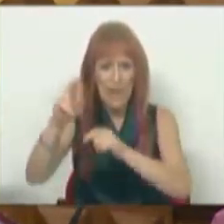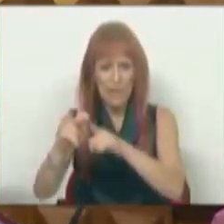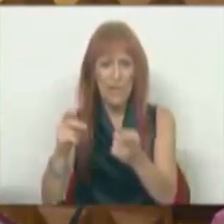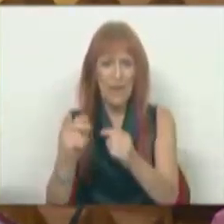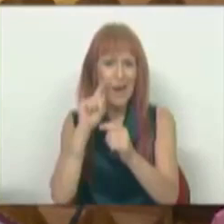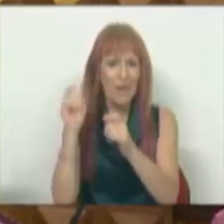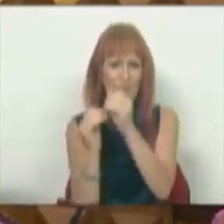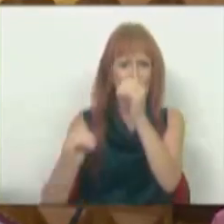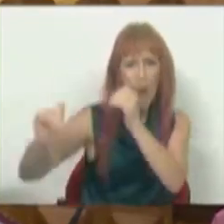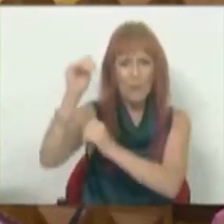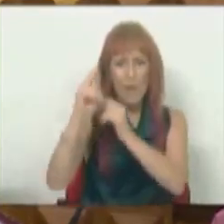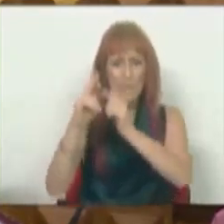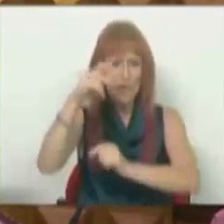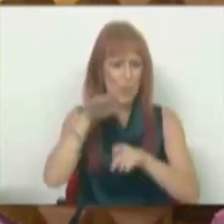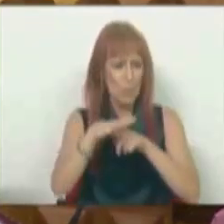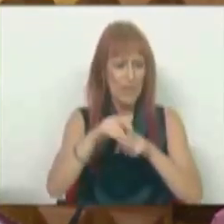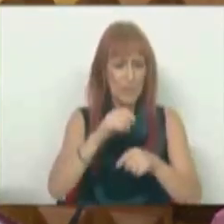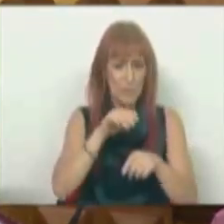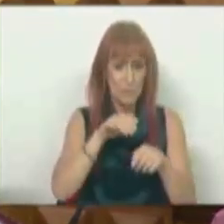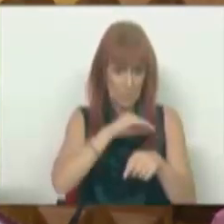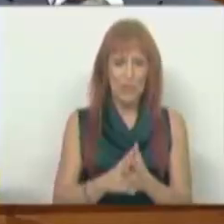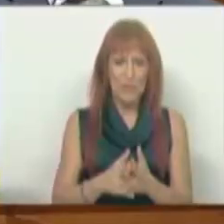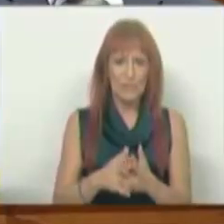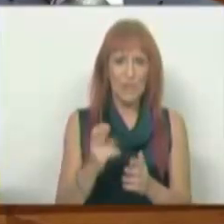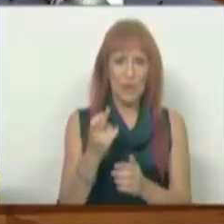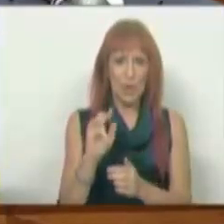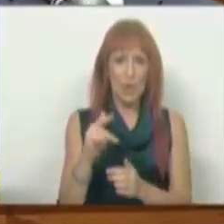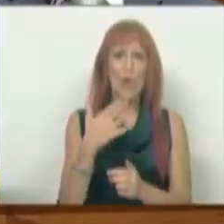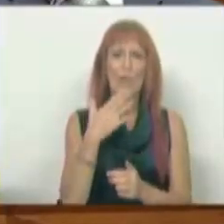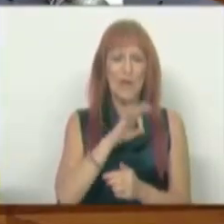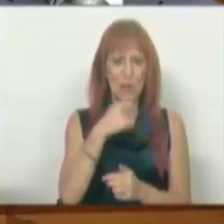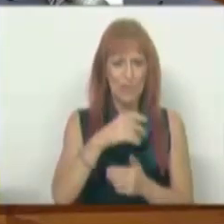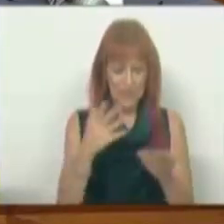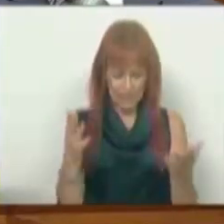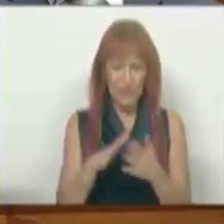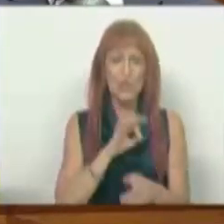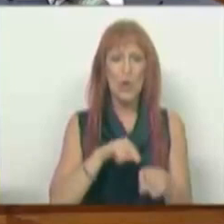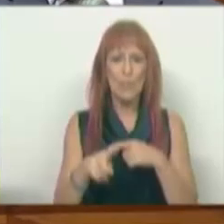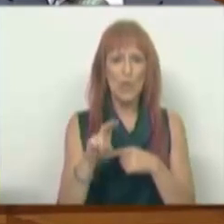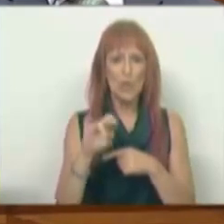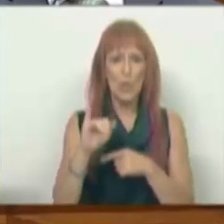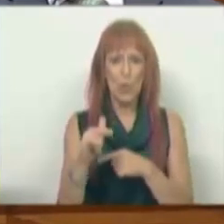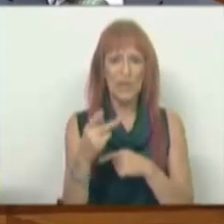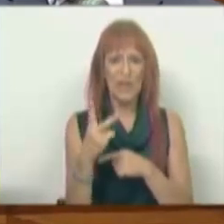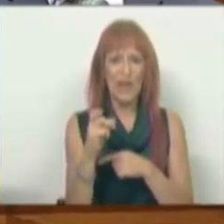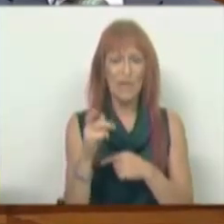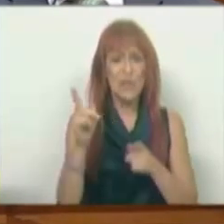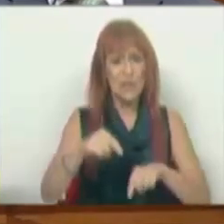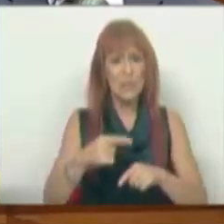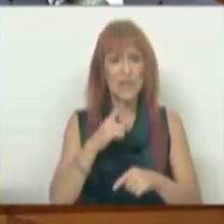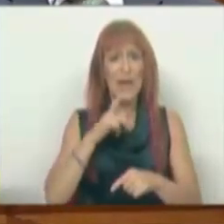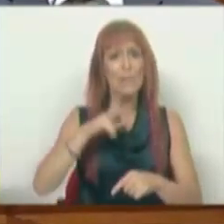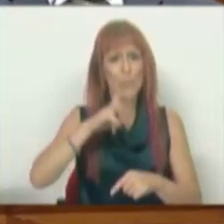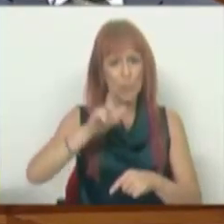revendo em alta e aumentando o peso dos salários? Muito obrigado. Muito obrigado, Sr. Presidente. Sr. Deputado Reitavares, também em